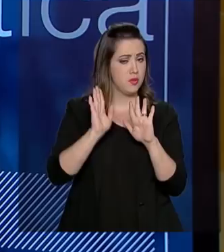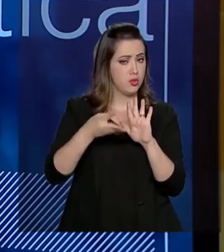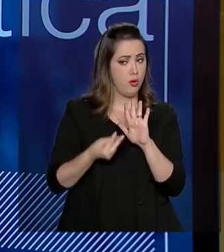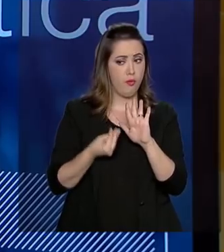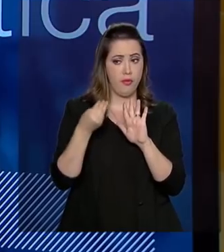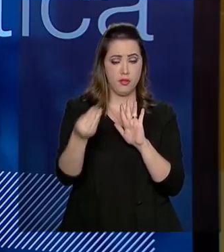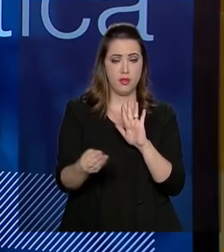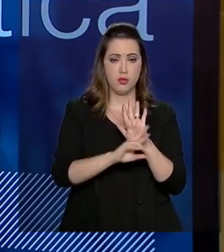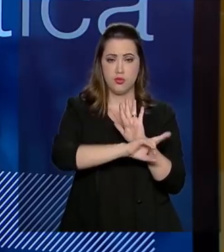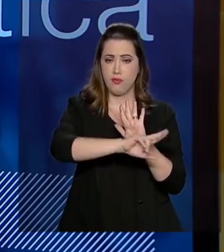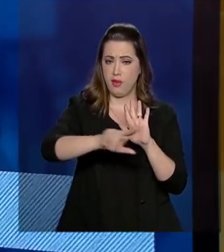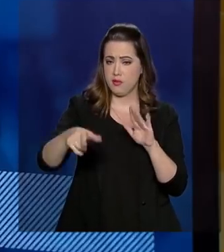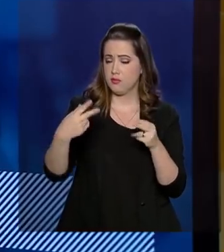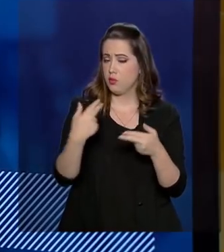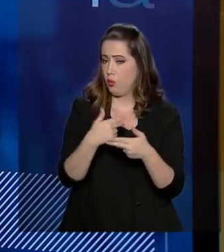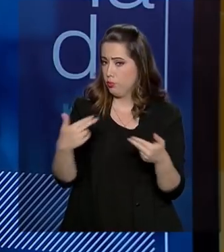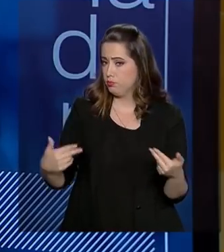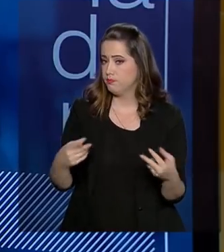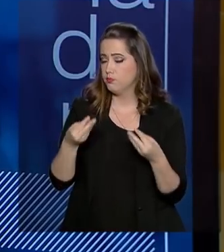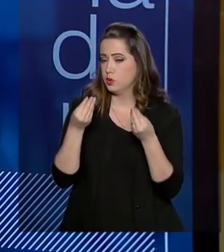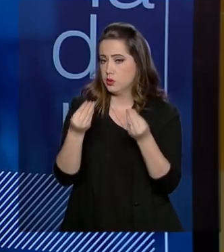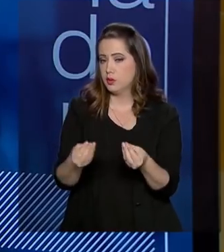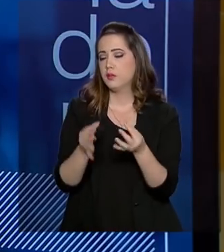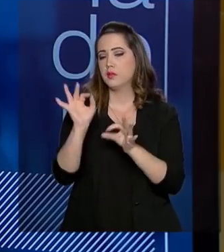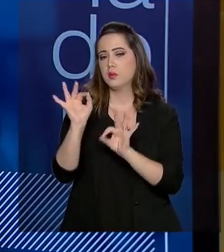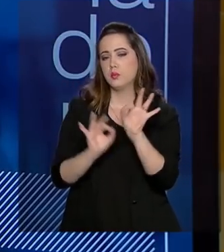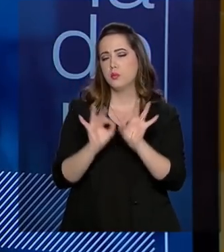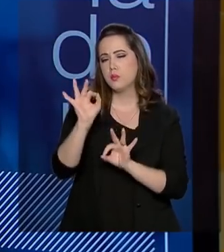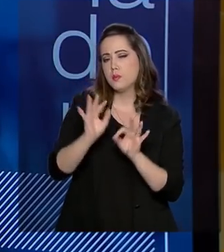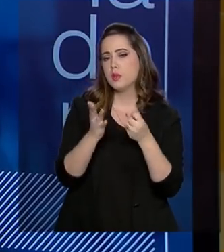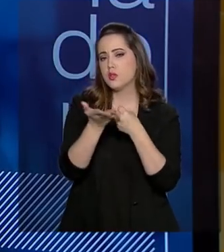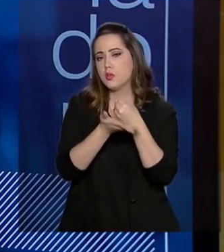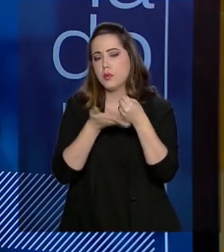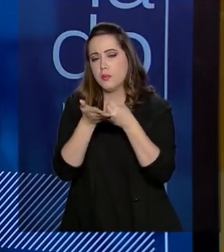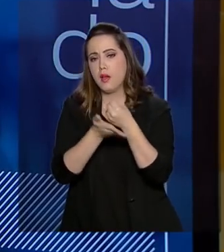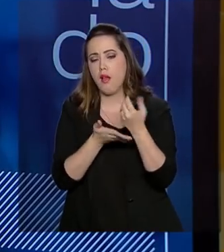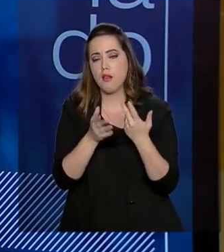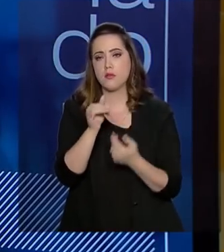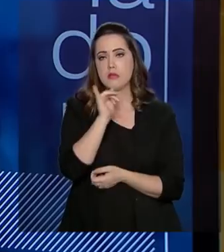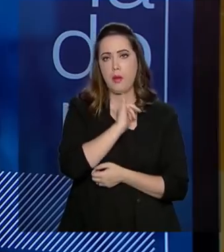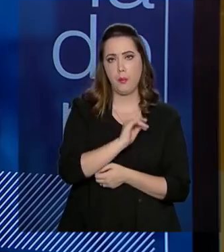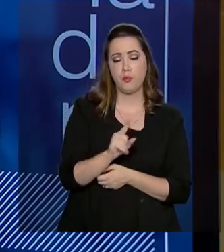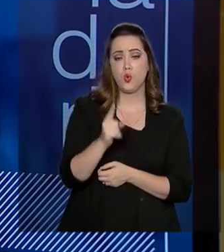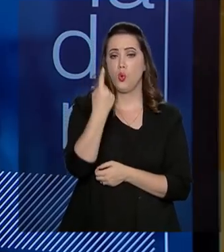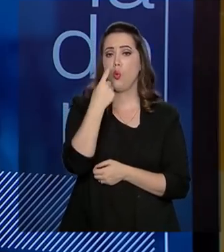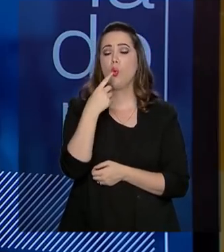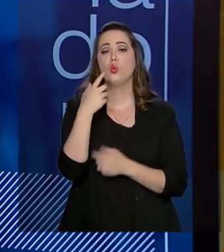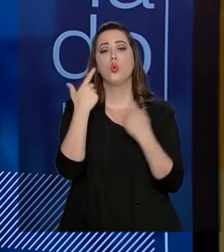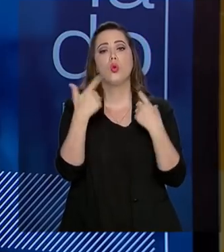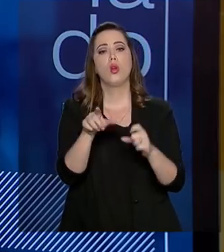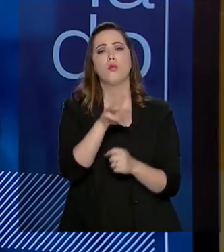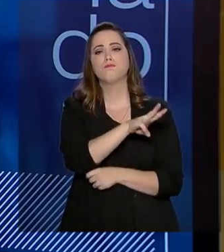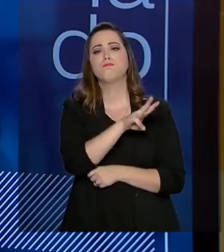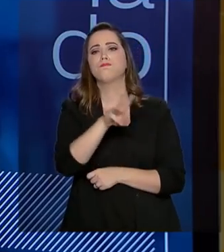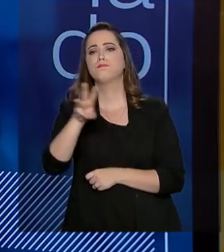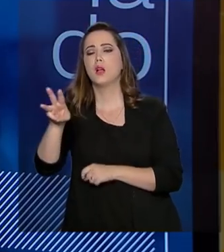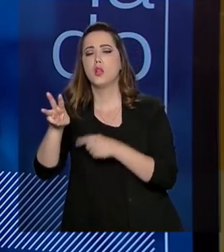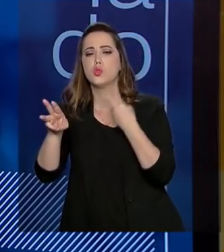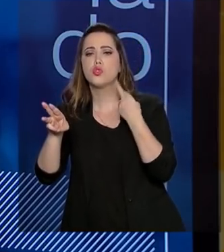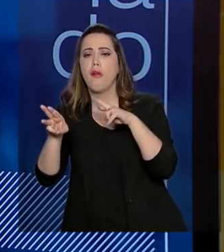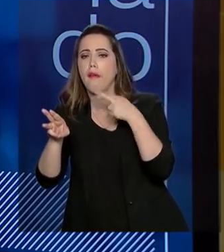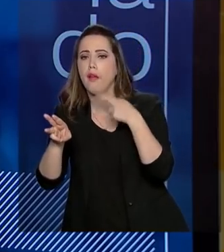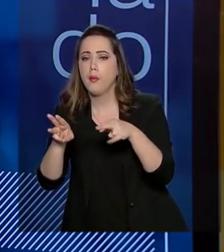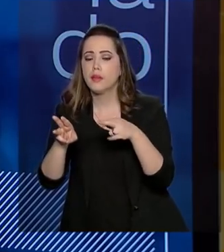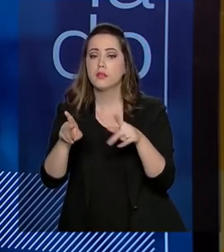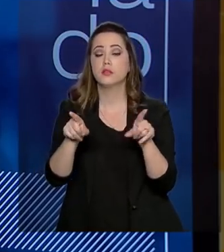entregando uma série de produtos que são produtos estruturantes, como um canal de denúncia único para todo o governo federal, como